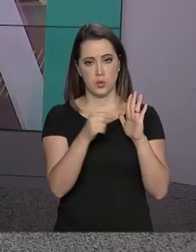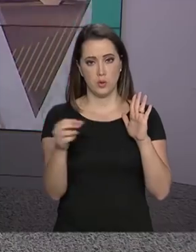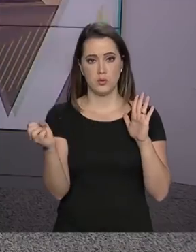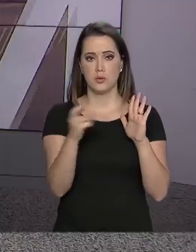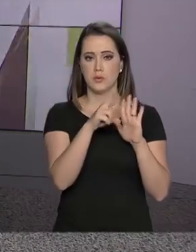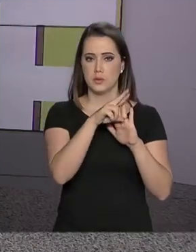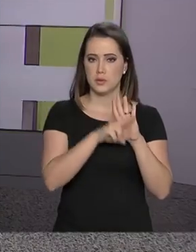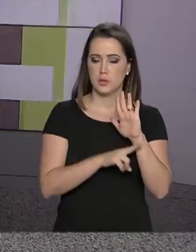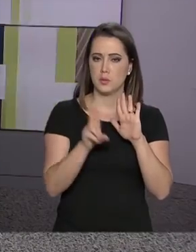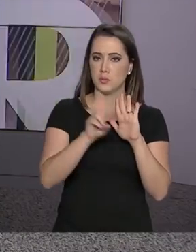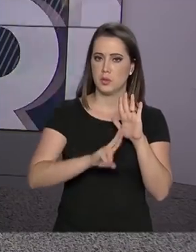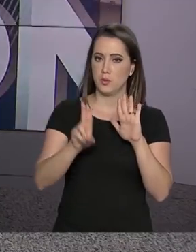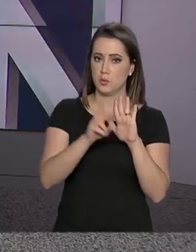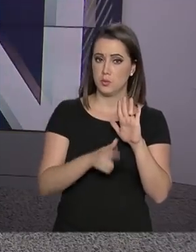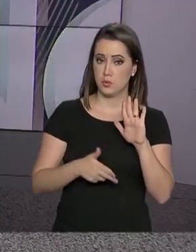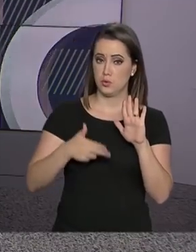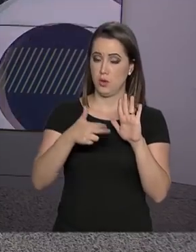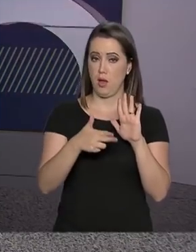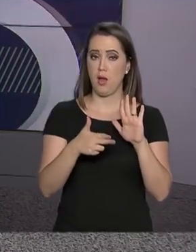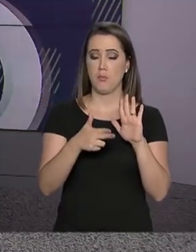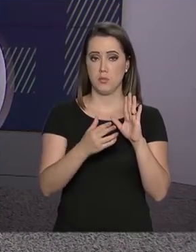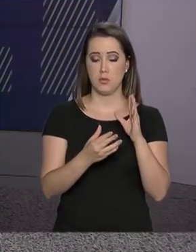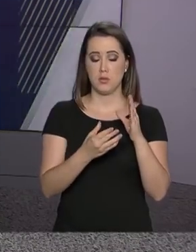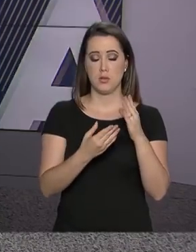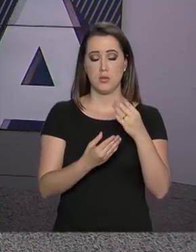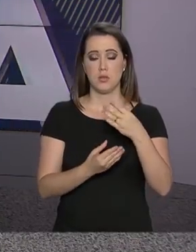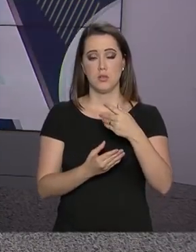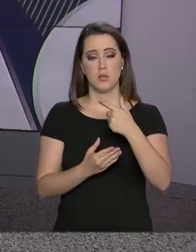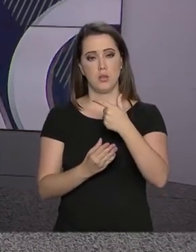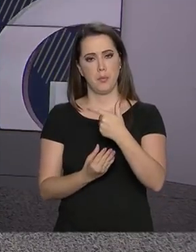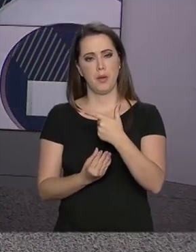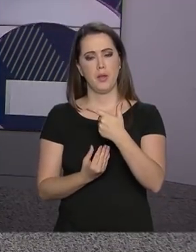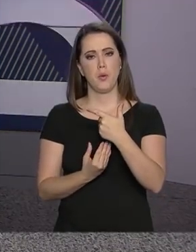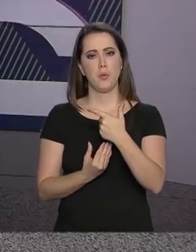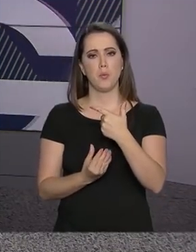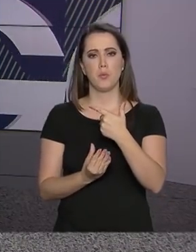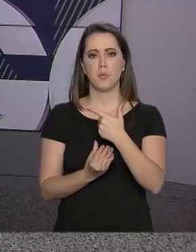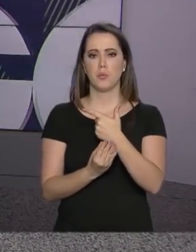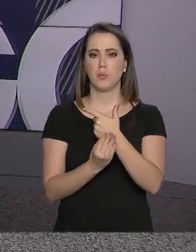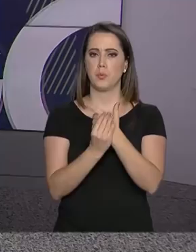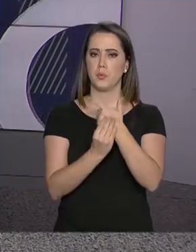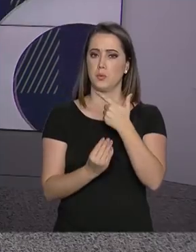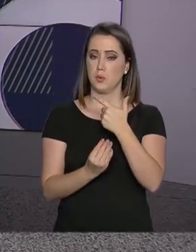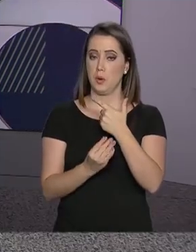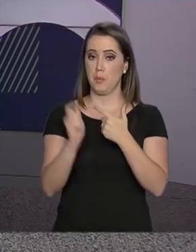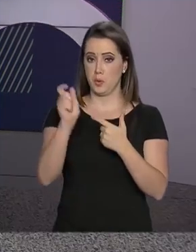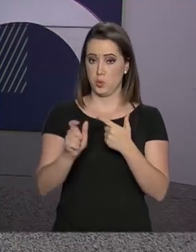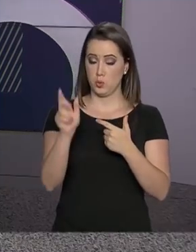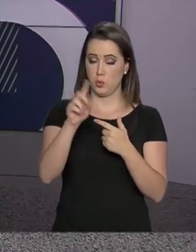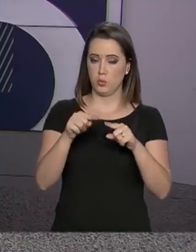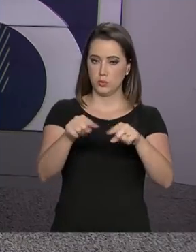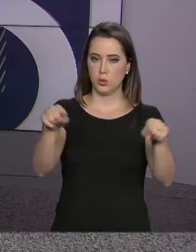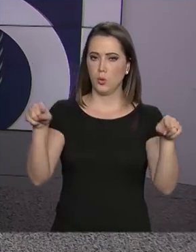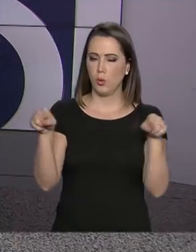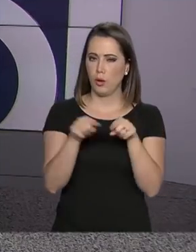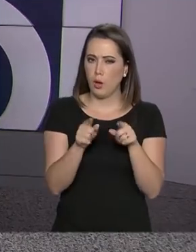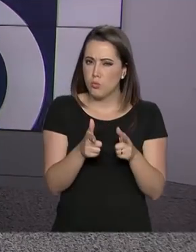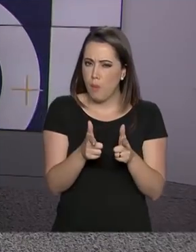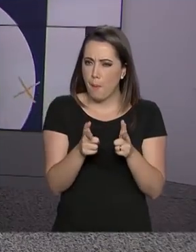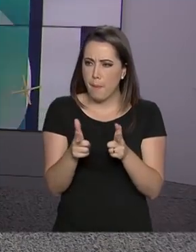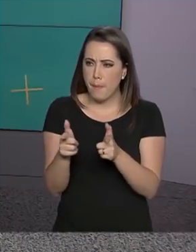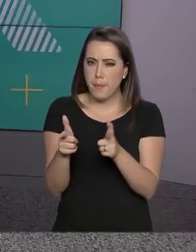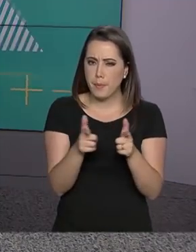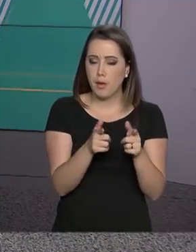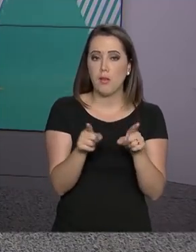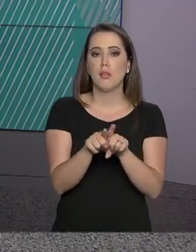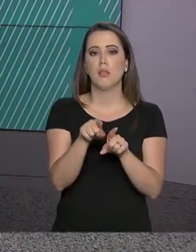novas regras para uso de armas e munições por frequentadores de clubes de tiro e caça. Nós vamos então ao Palácio do Planalto saber